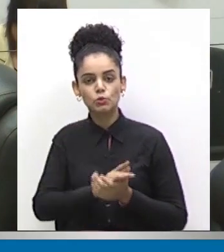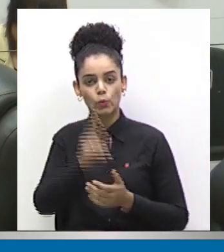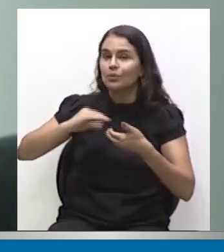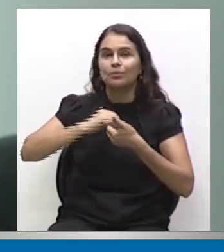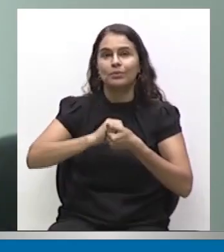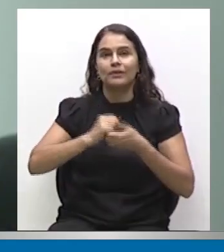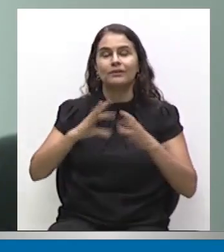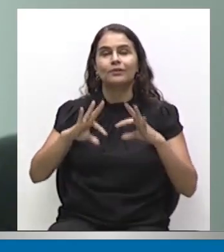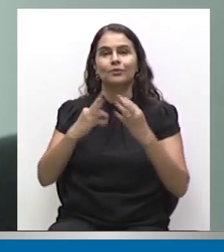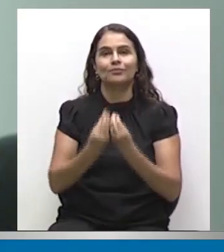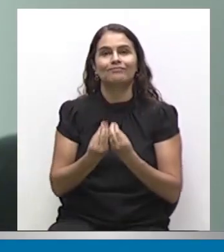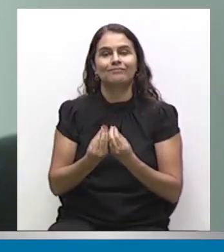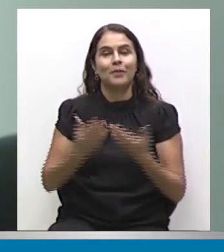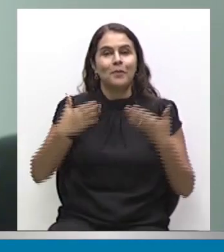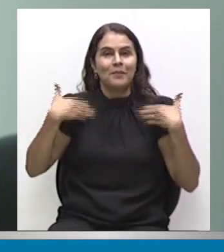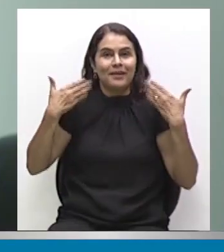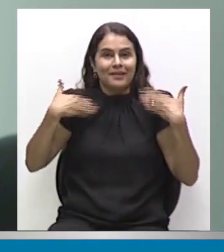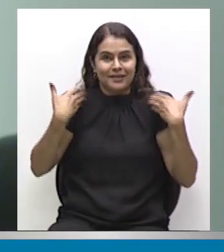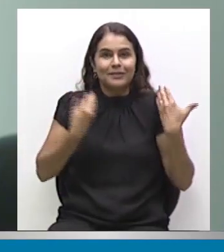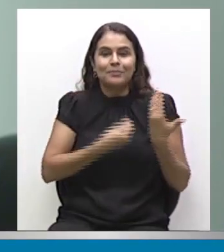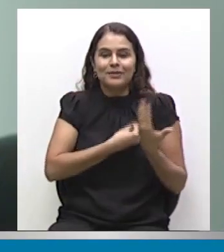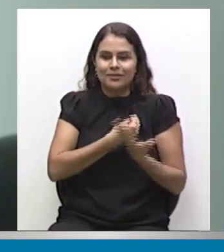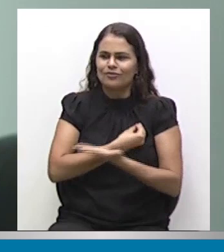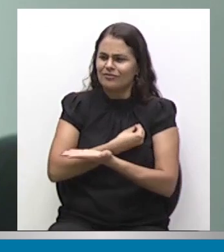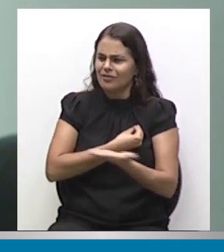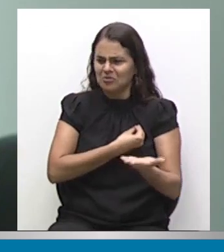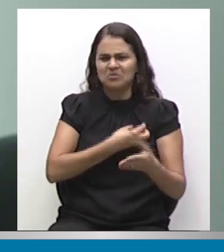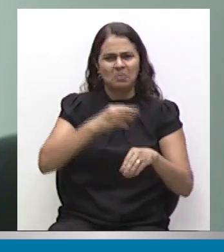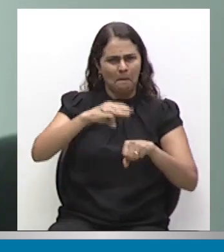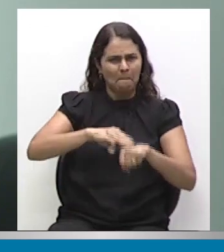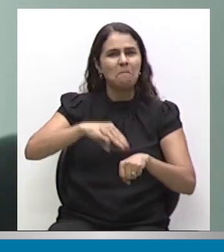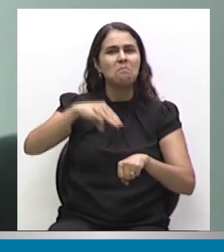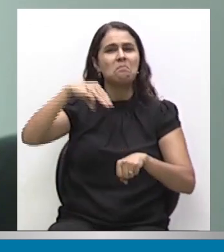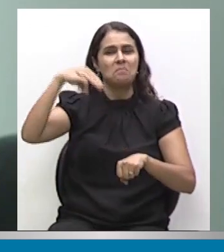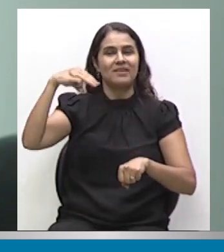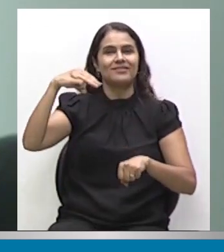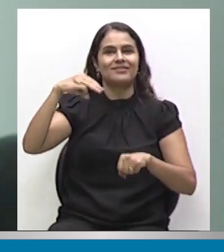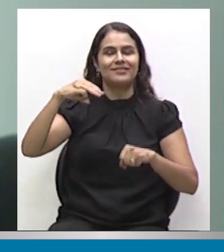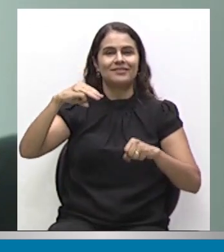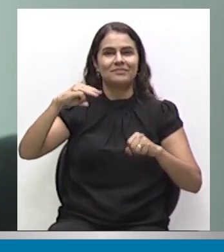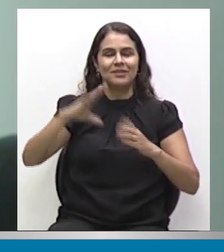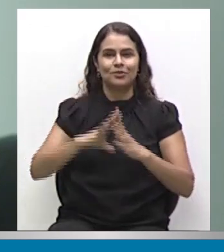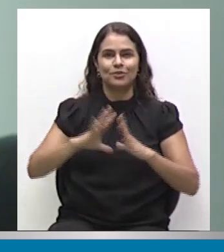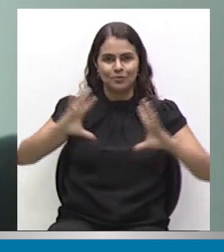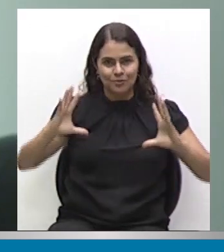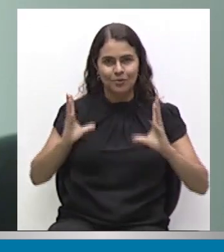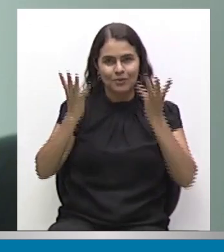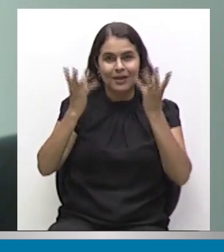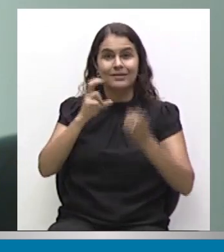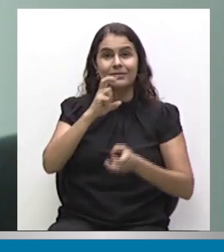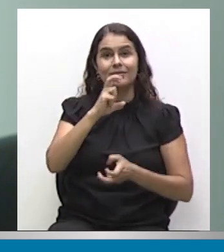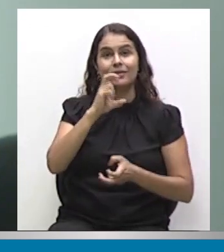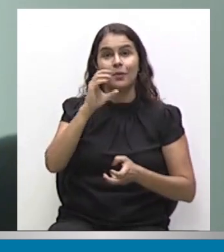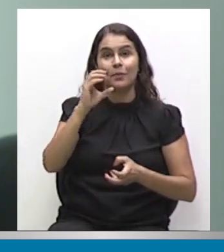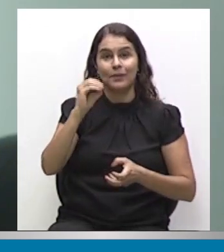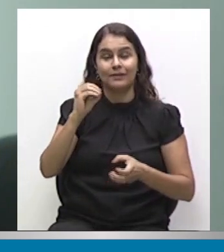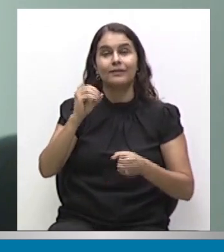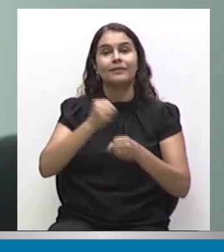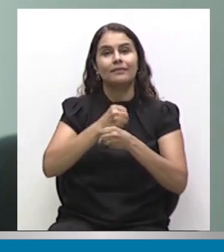Que alegria estar aqui hoje na presença de tantos mestres para comemorarmos 51 anos do curso de administração.